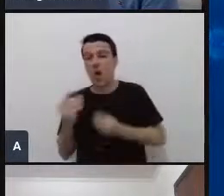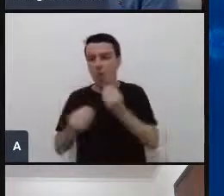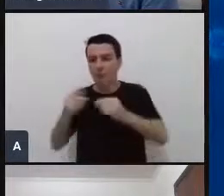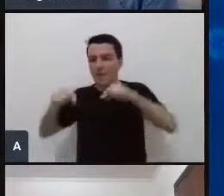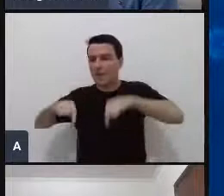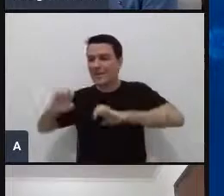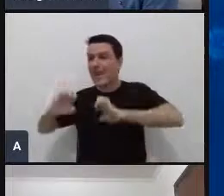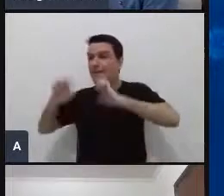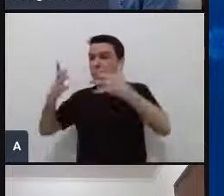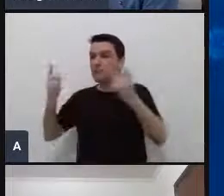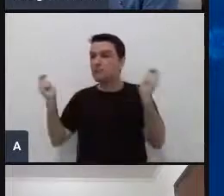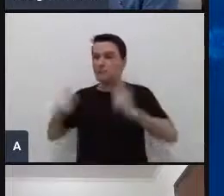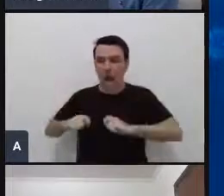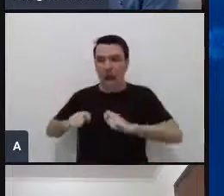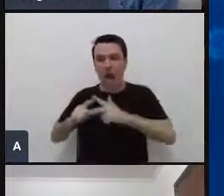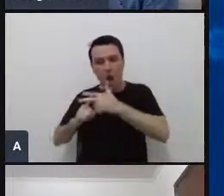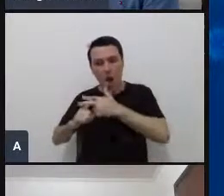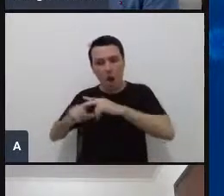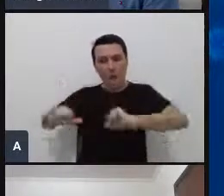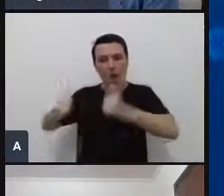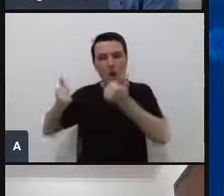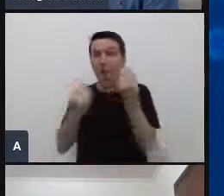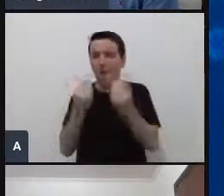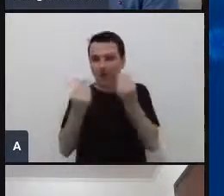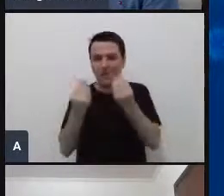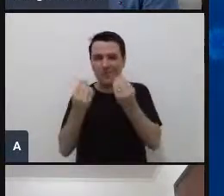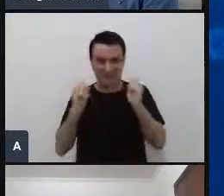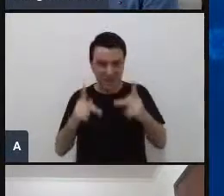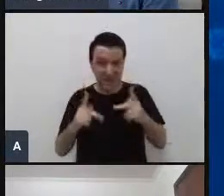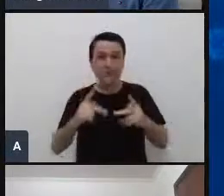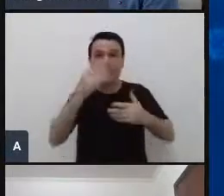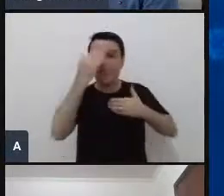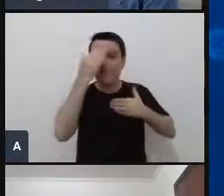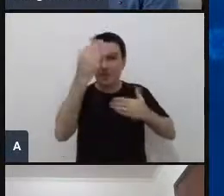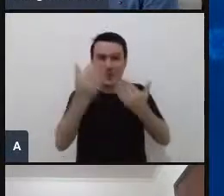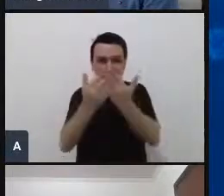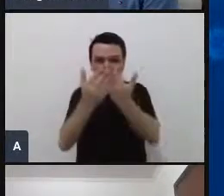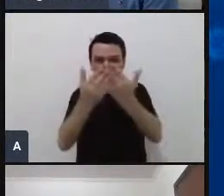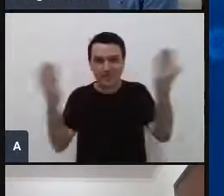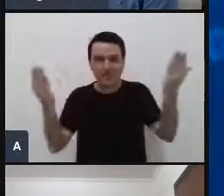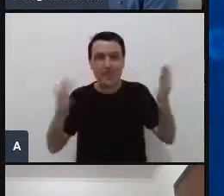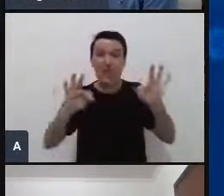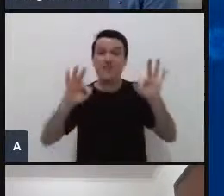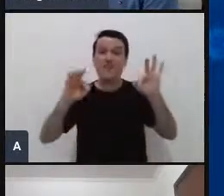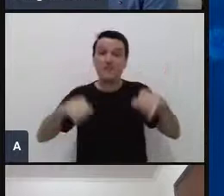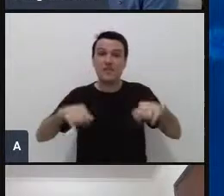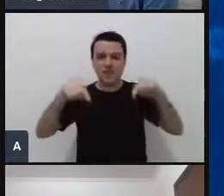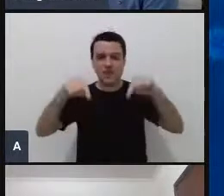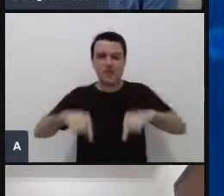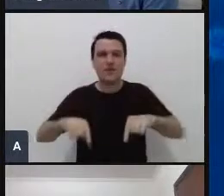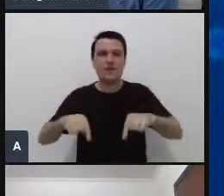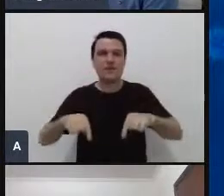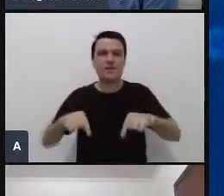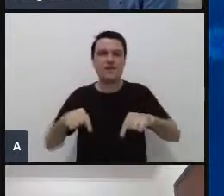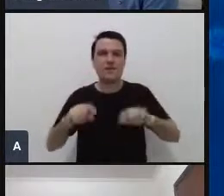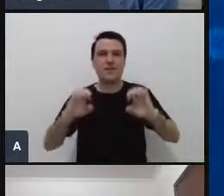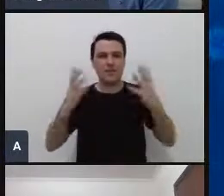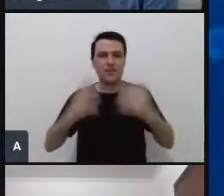evento a cada ano é isso aí muito obrigada a todos e vou encerrando então a nossa nosso evento